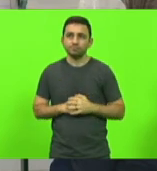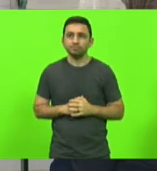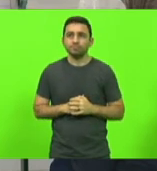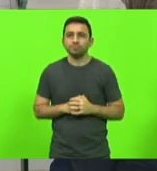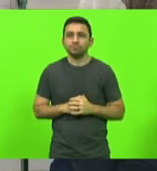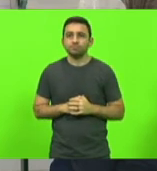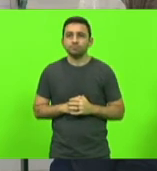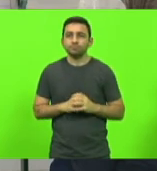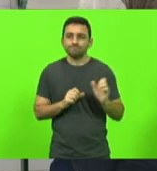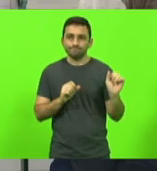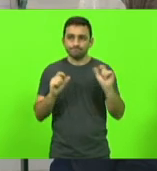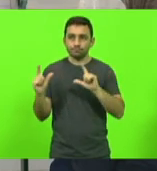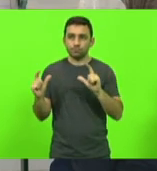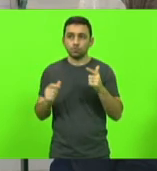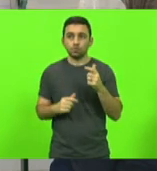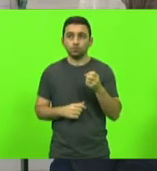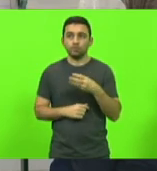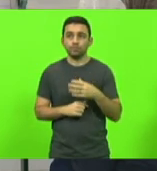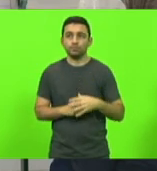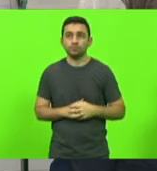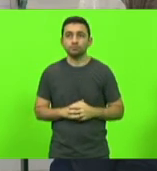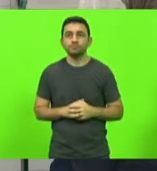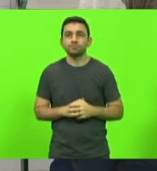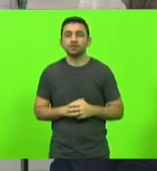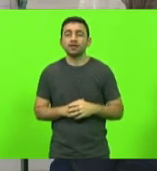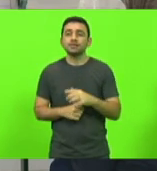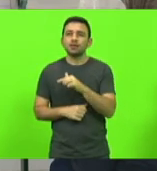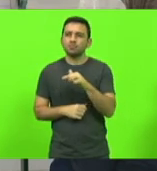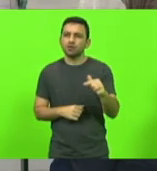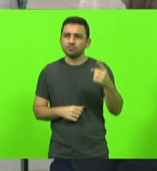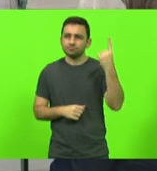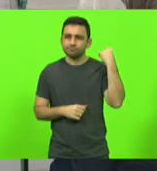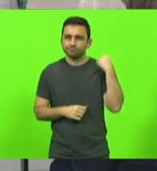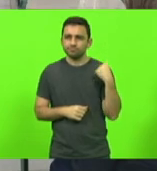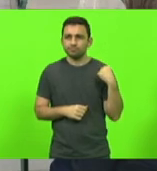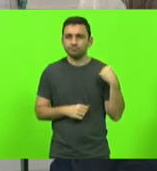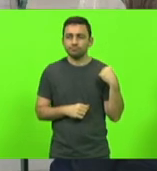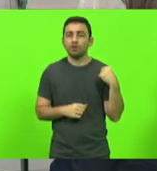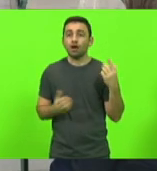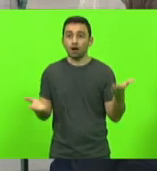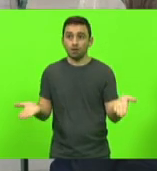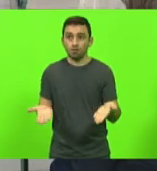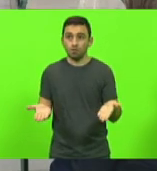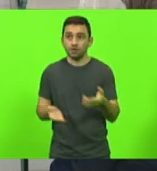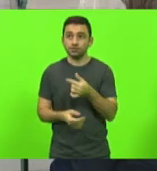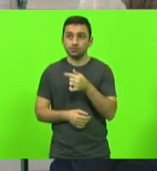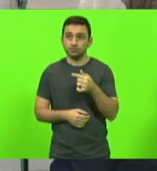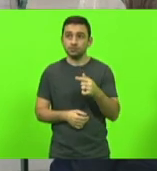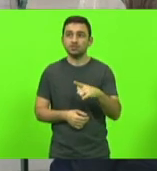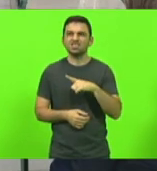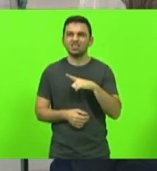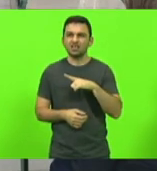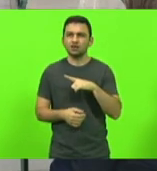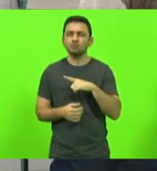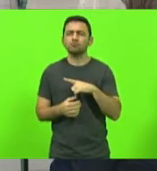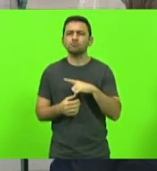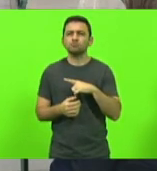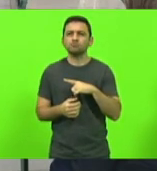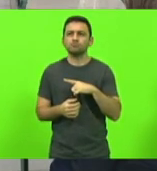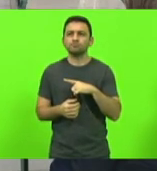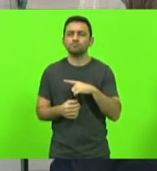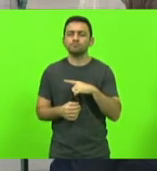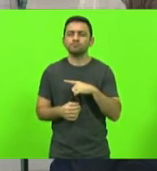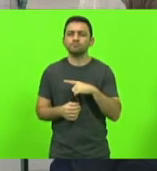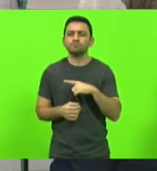Também, na semana que passou, e nesta semana ainda, nós fizemos várias... Perdão. Na semana que